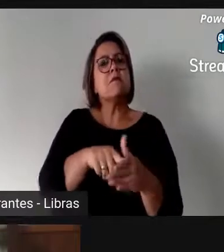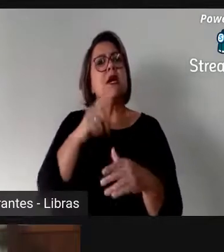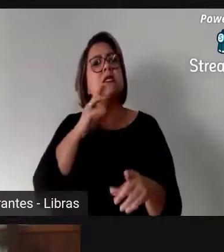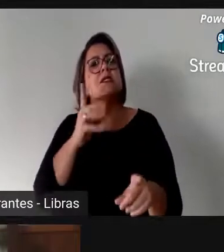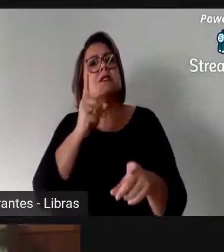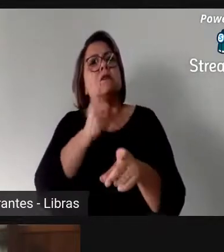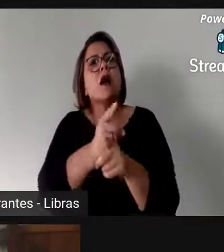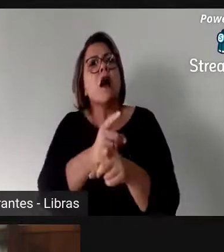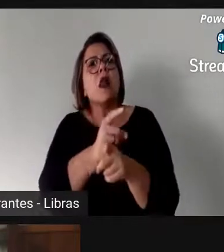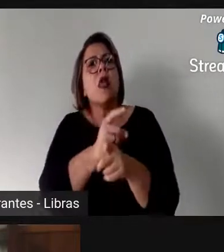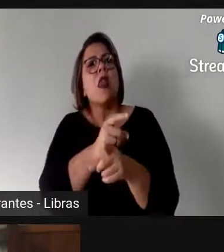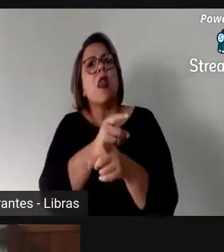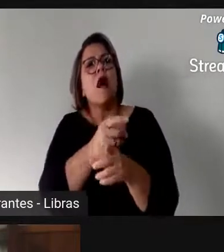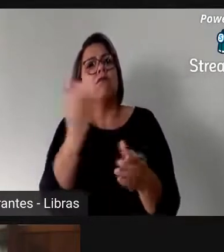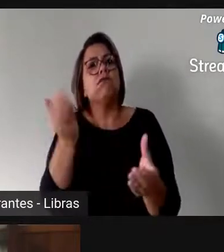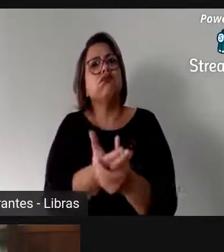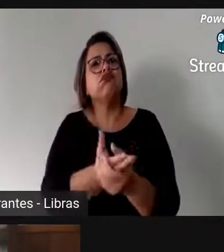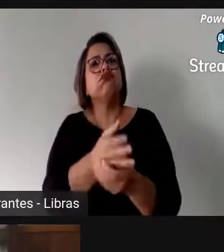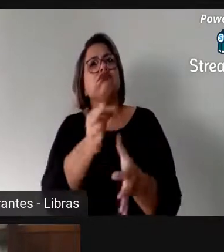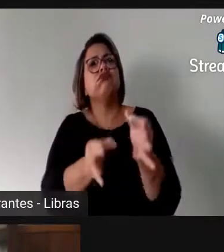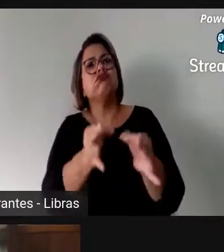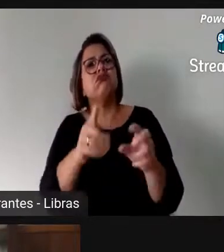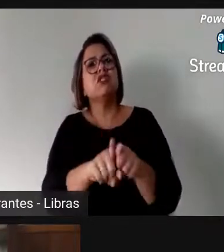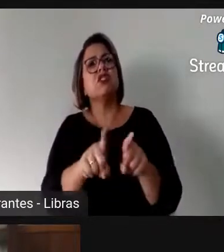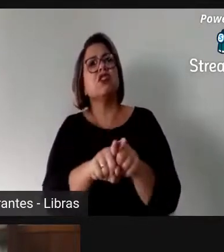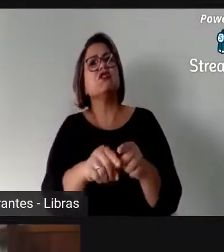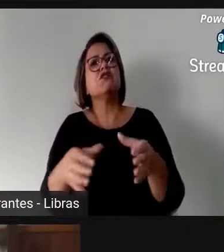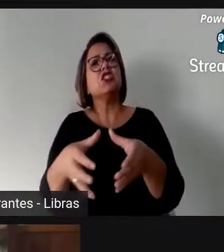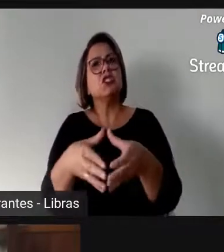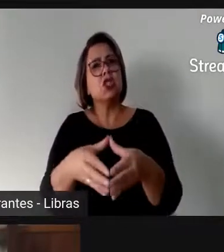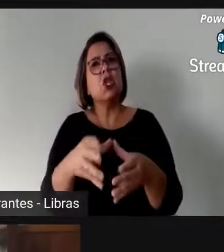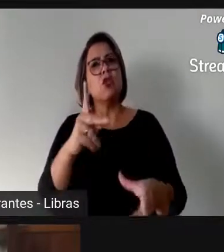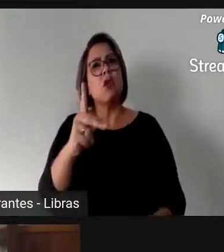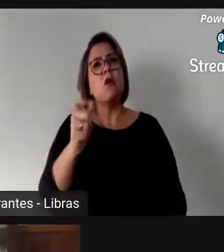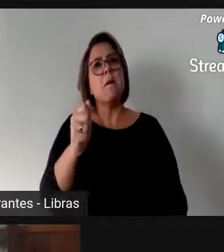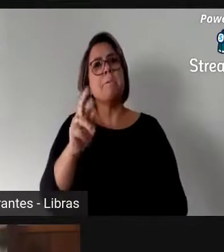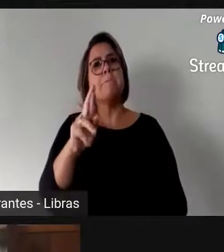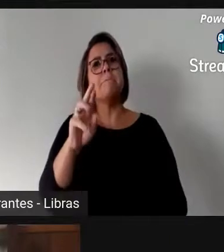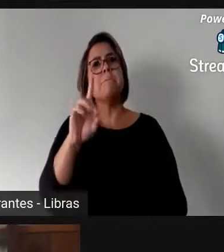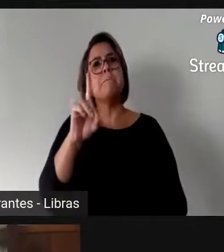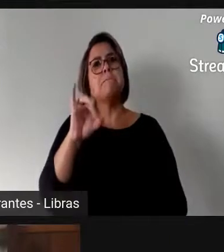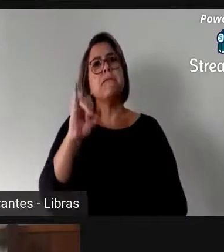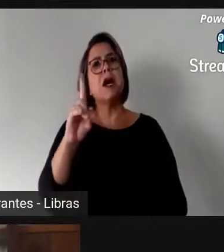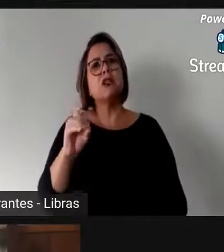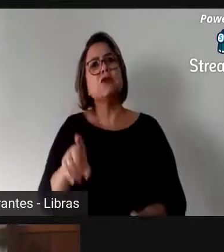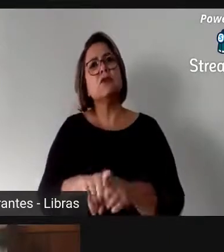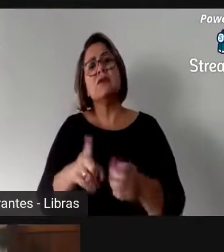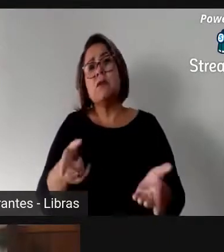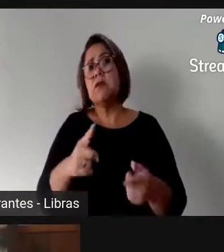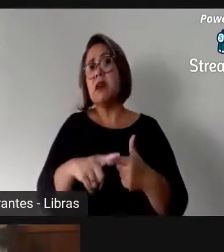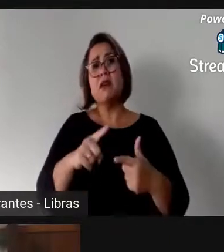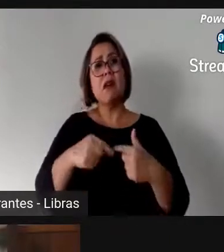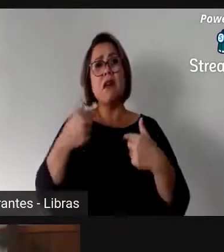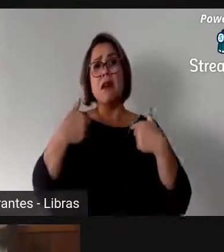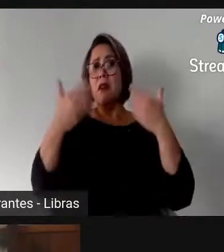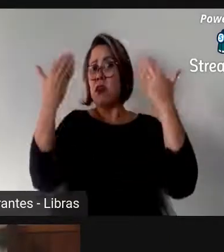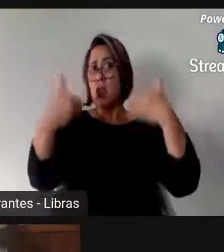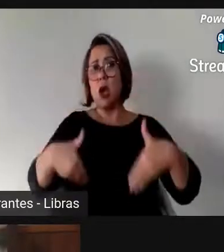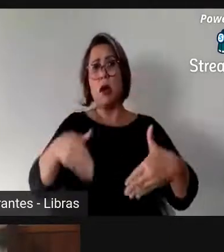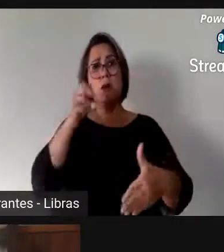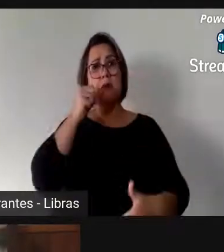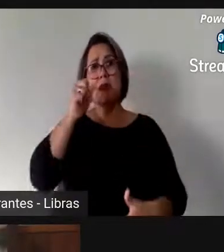se tiver que caçar um partido, terá que fazer isso. Porque nós, mulheres, não podemos continuar pagando